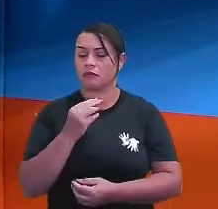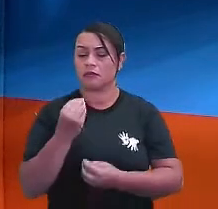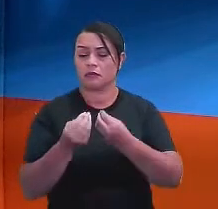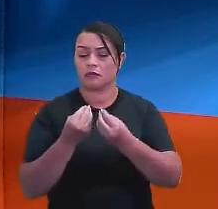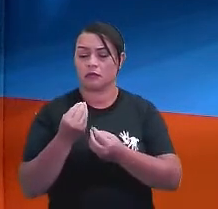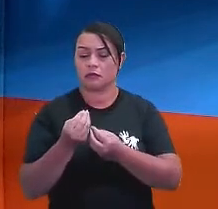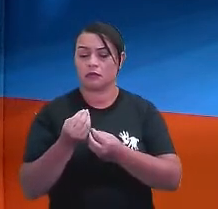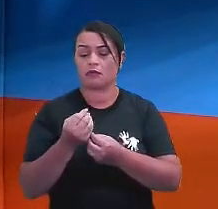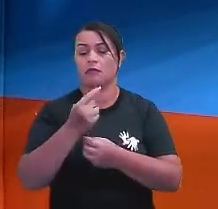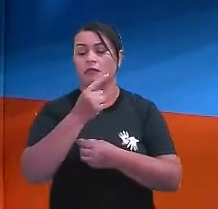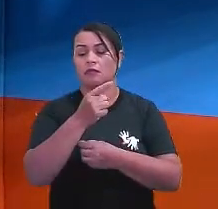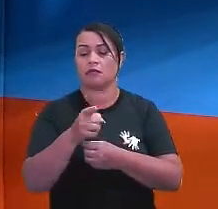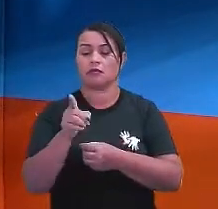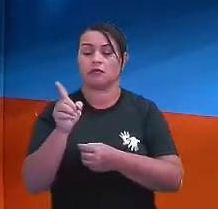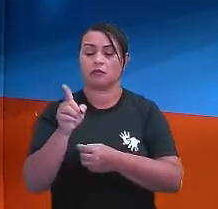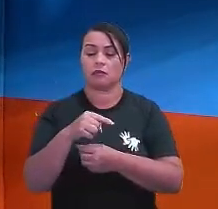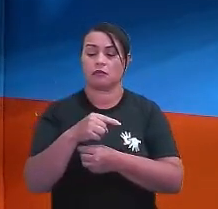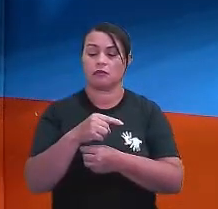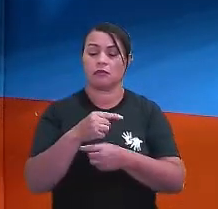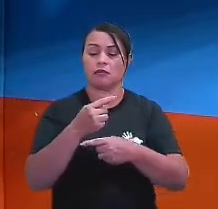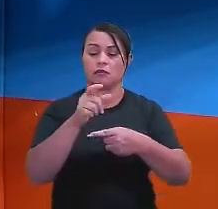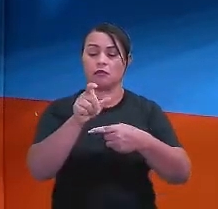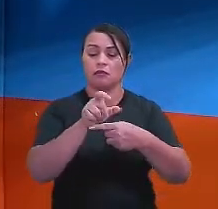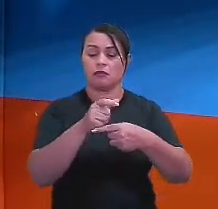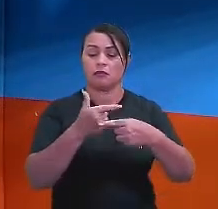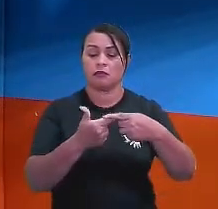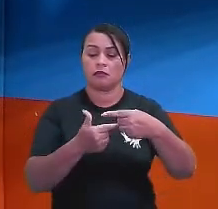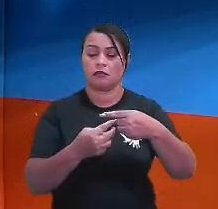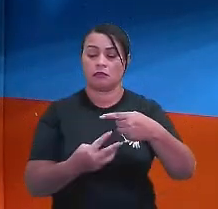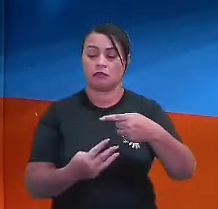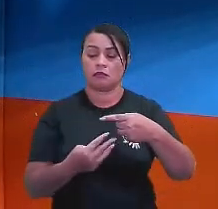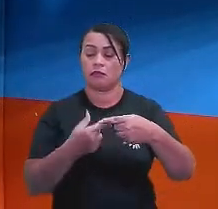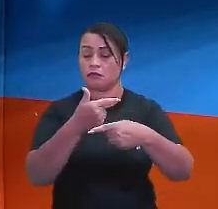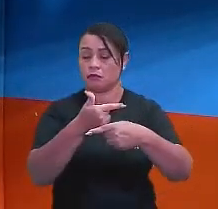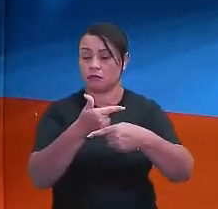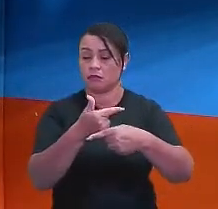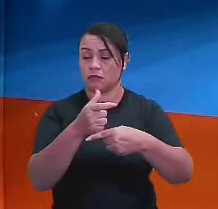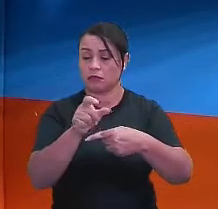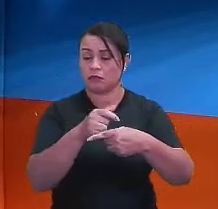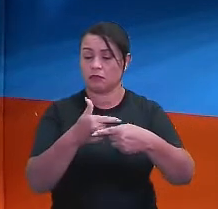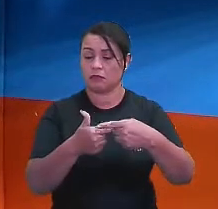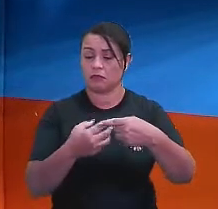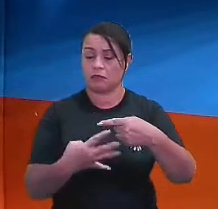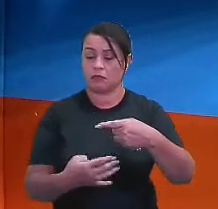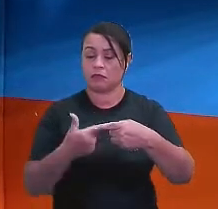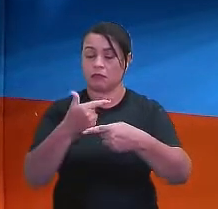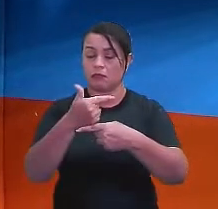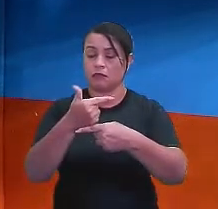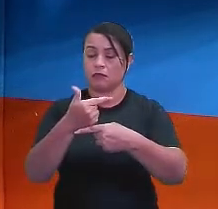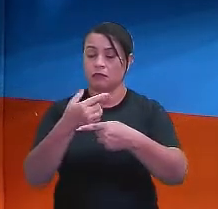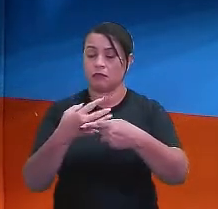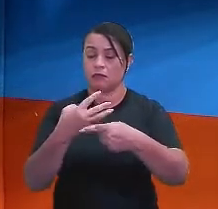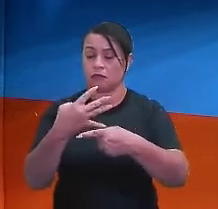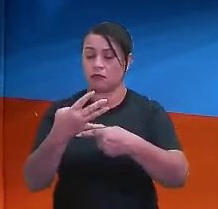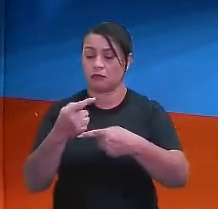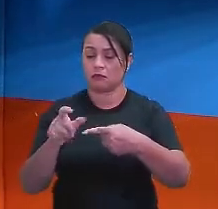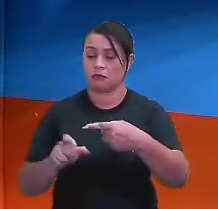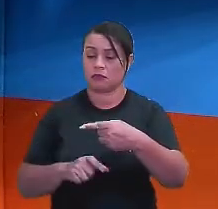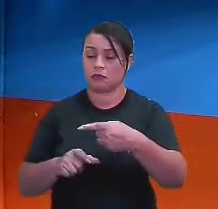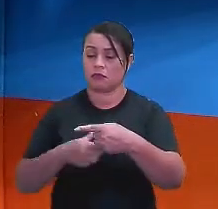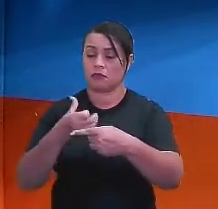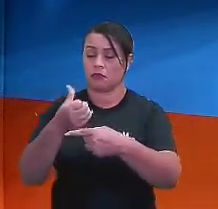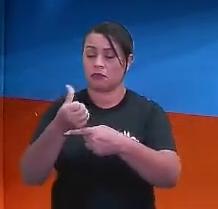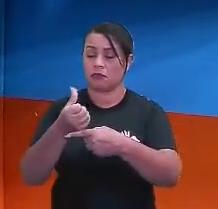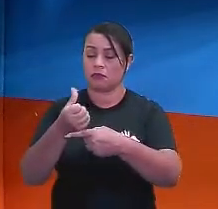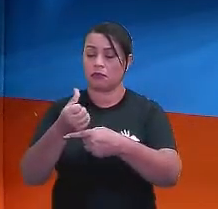Meios por extremos. X vezes 24, 24X, que vai ser igual a 6 vezes 30. 6 vezes